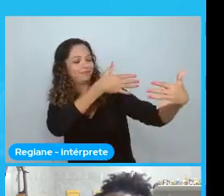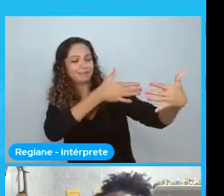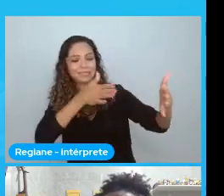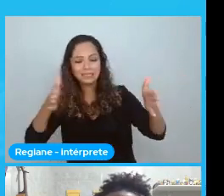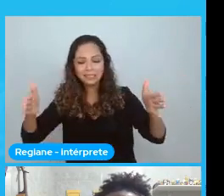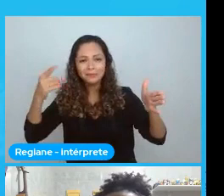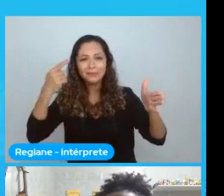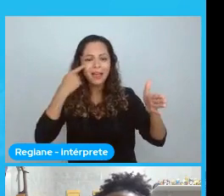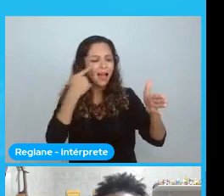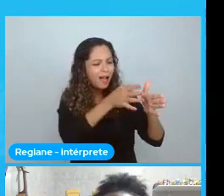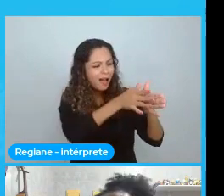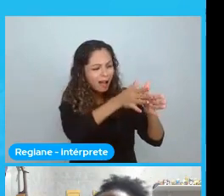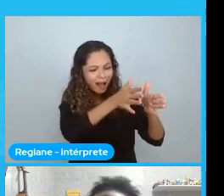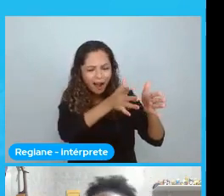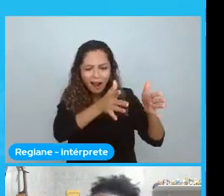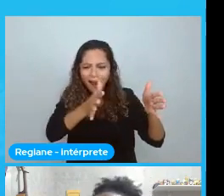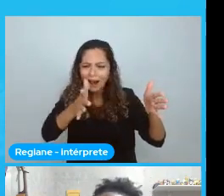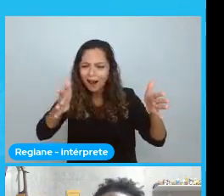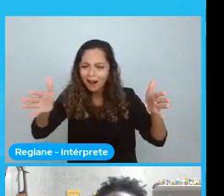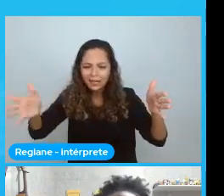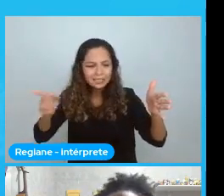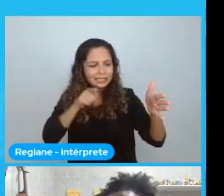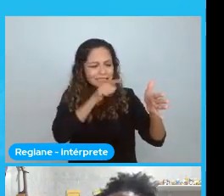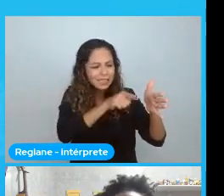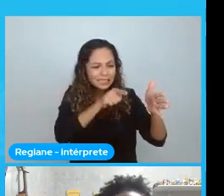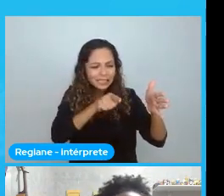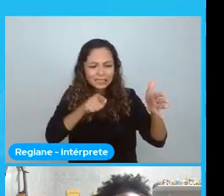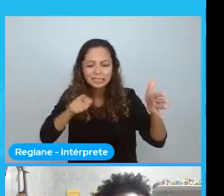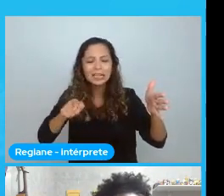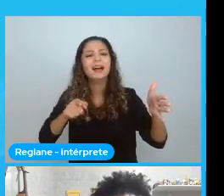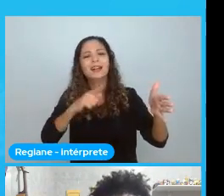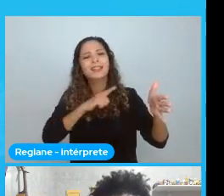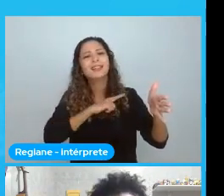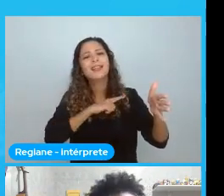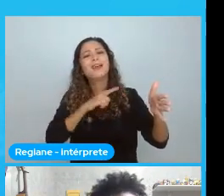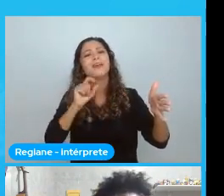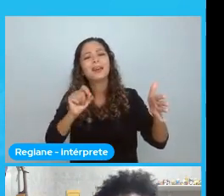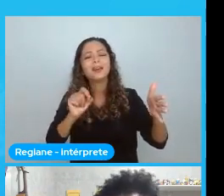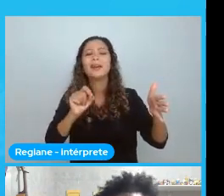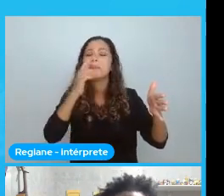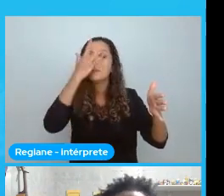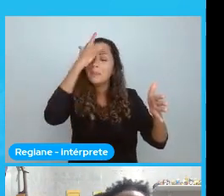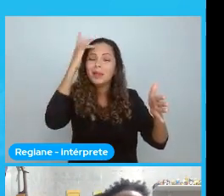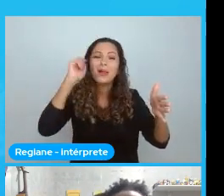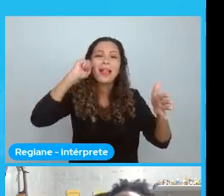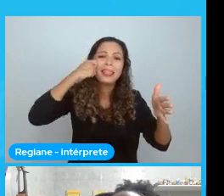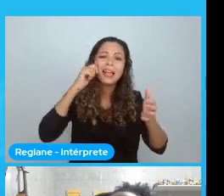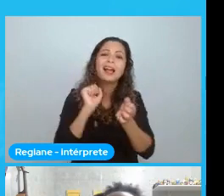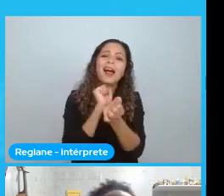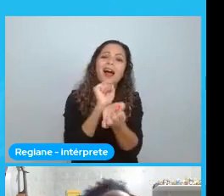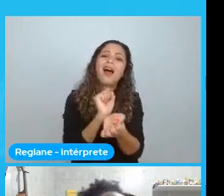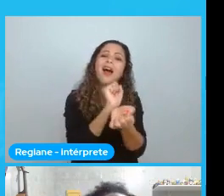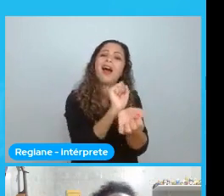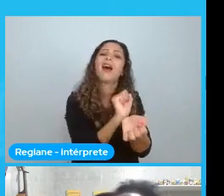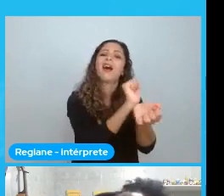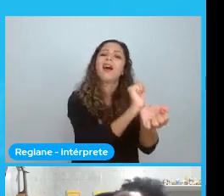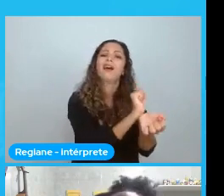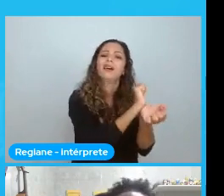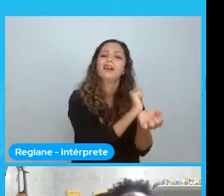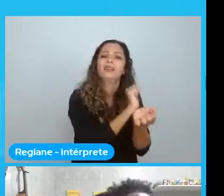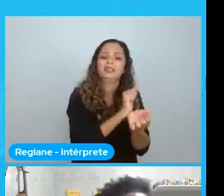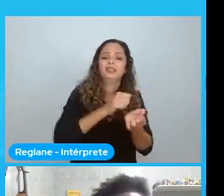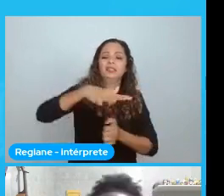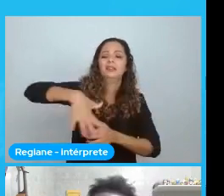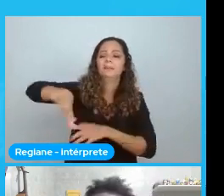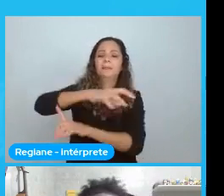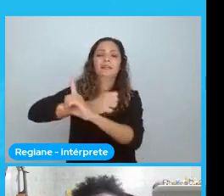Não eram. Liberadas. usar essa palavra. Para fazer parte da sociedade. Não porque a princesa Isabel.